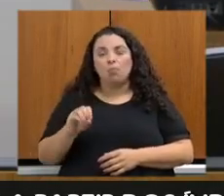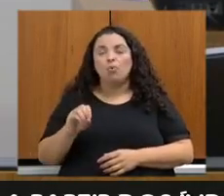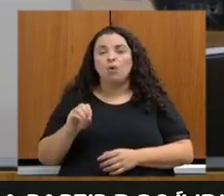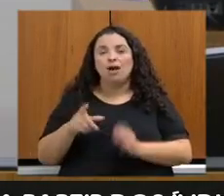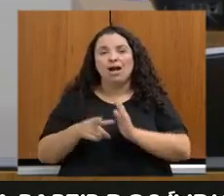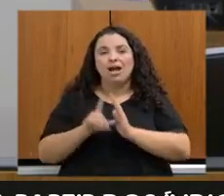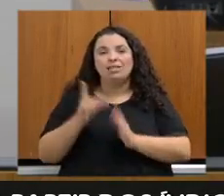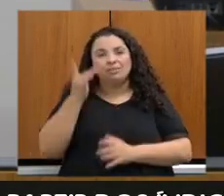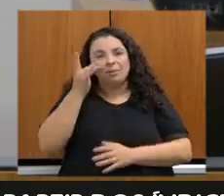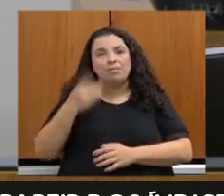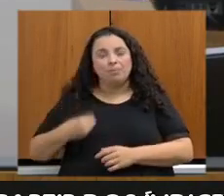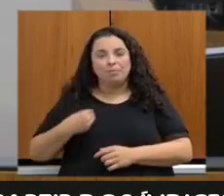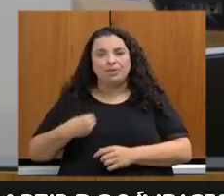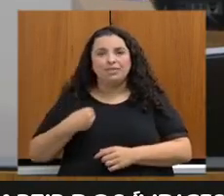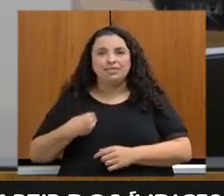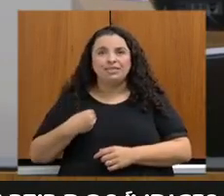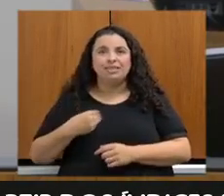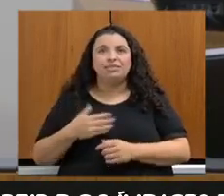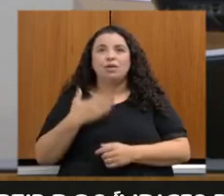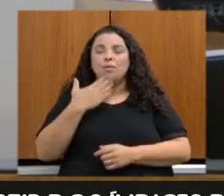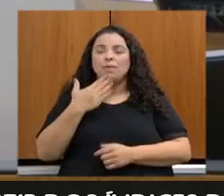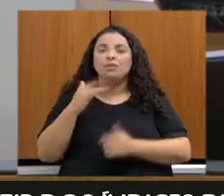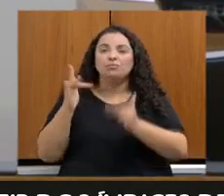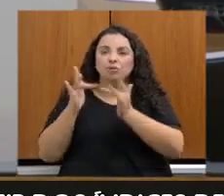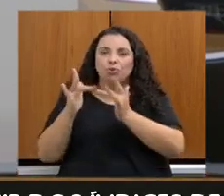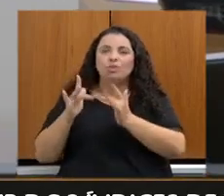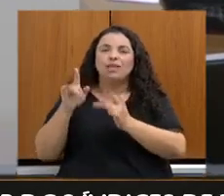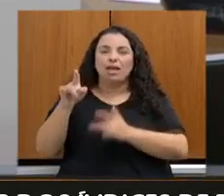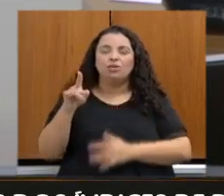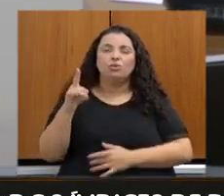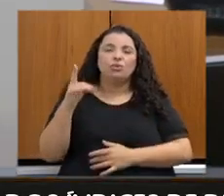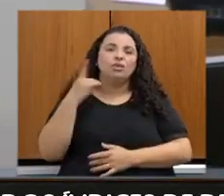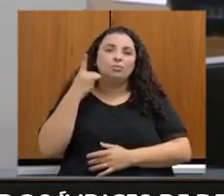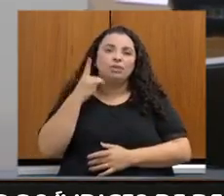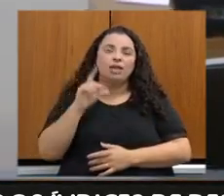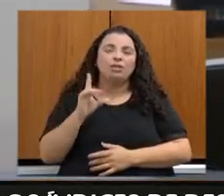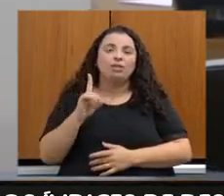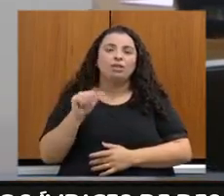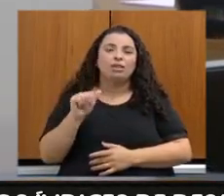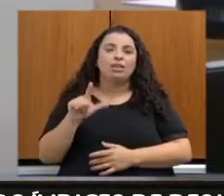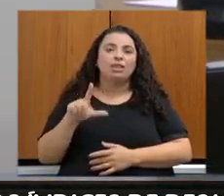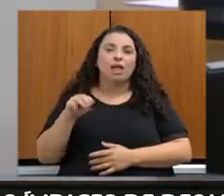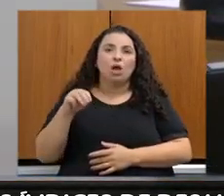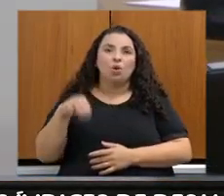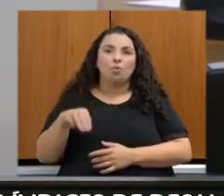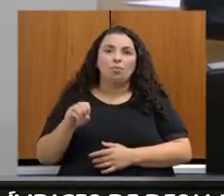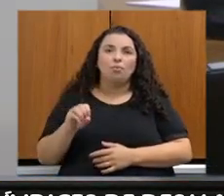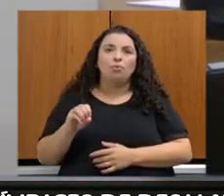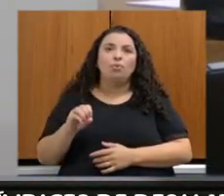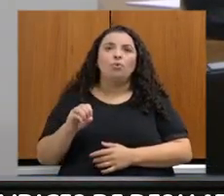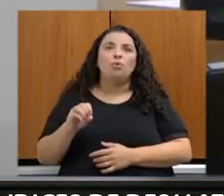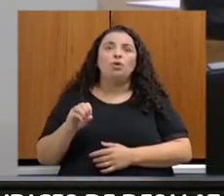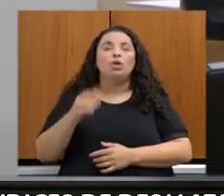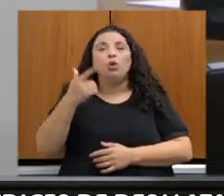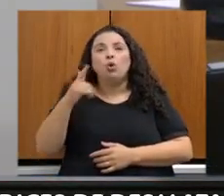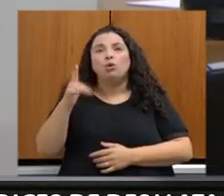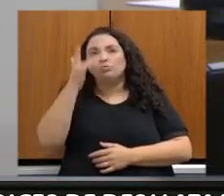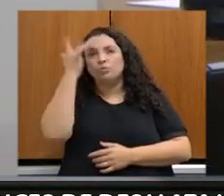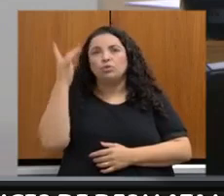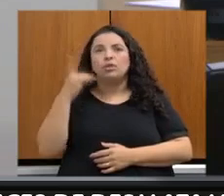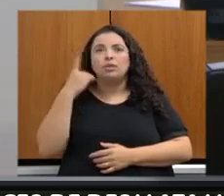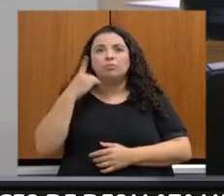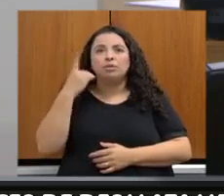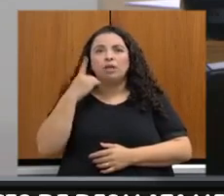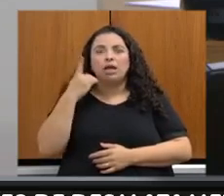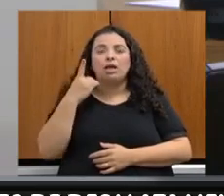peço a assessoria aqui para entrar em contato com o deputado Dalvo Ribeiro e com os outros deputados para que possamos tentar